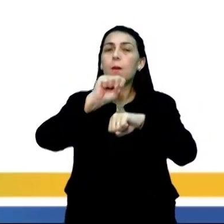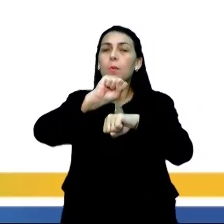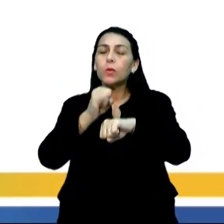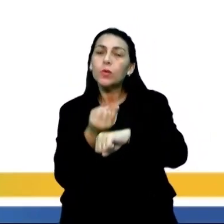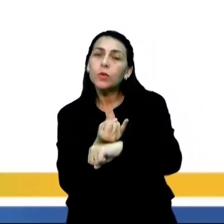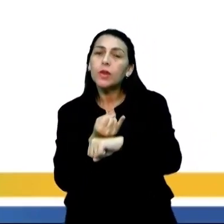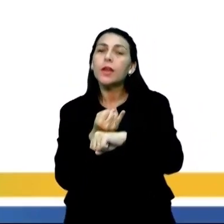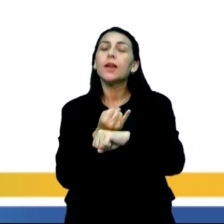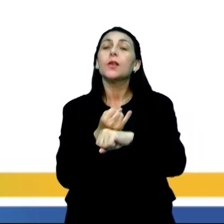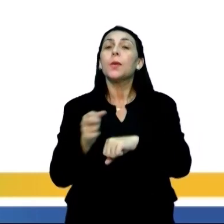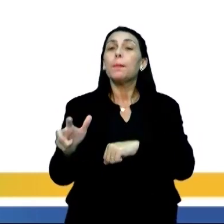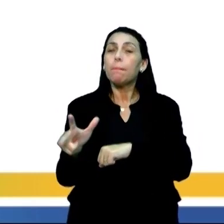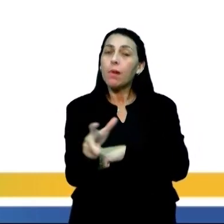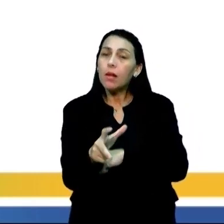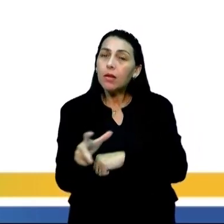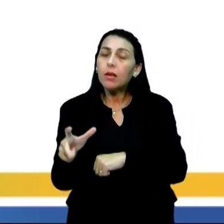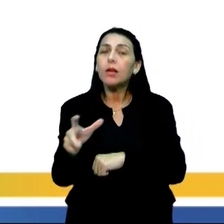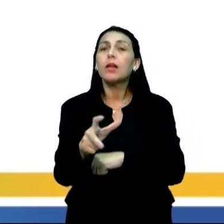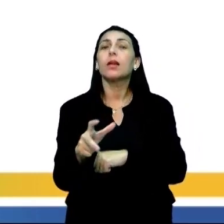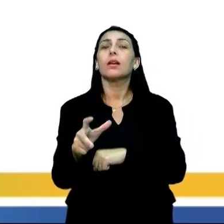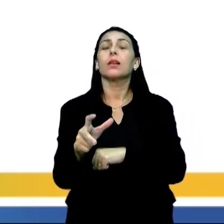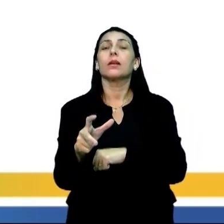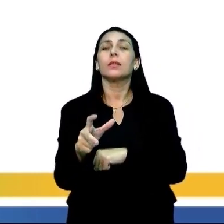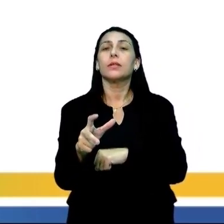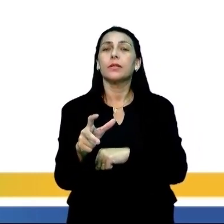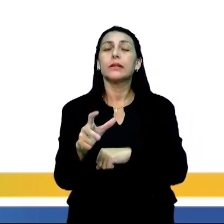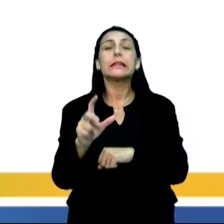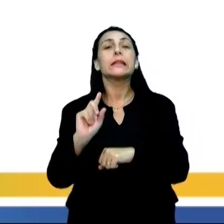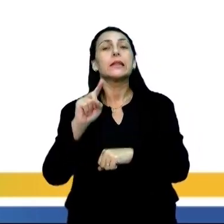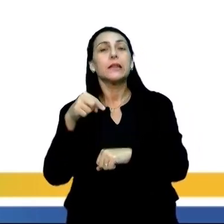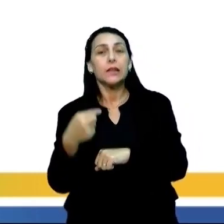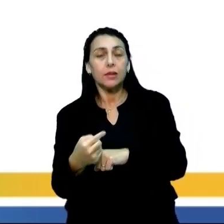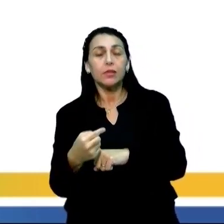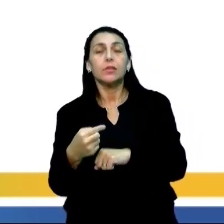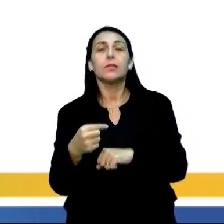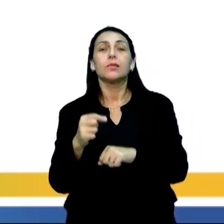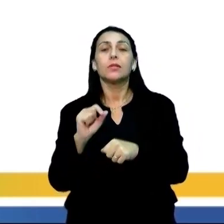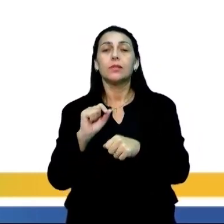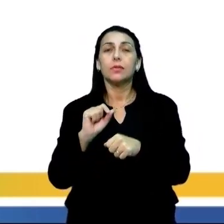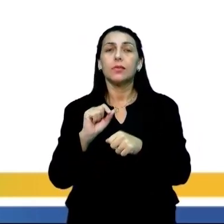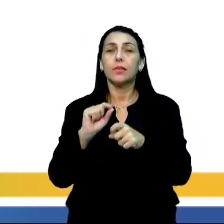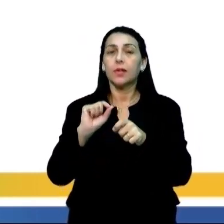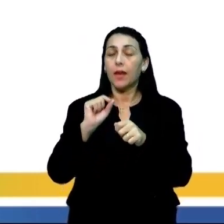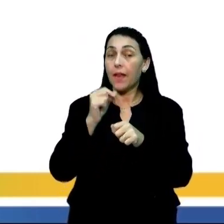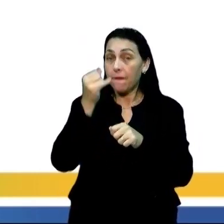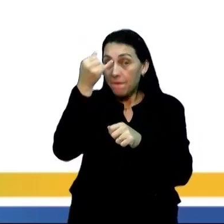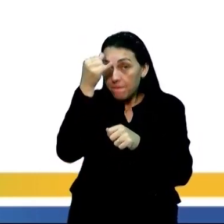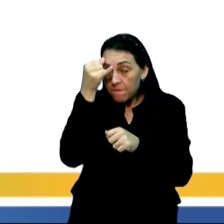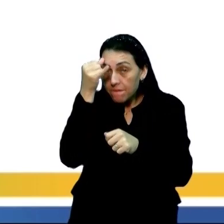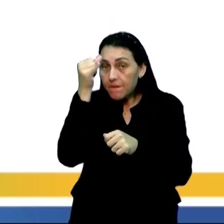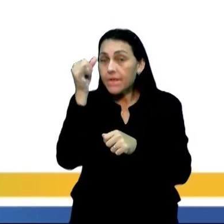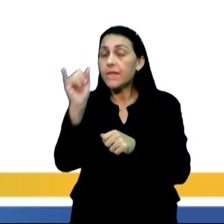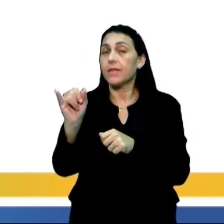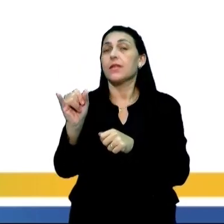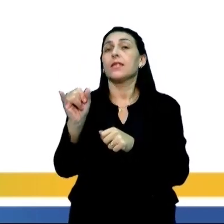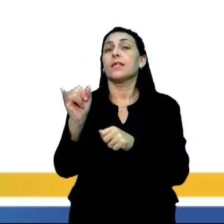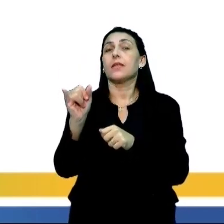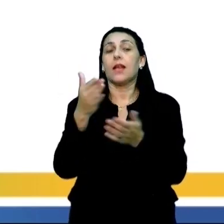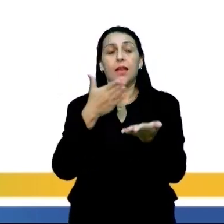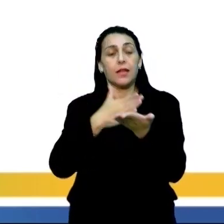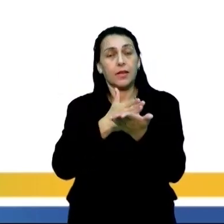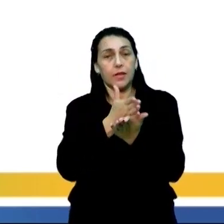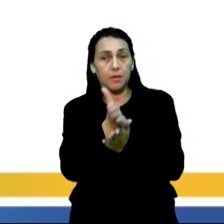predicado. E aí, na hora da escrita da redação, é necessário que eu evite desvios gramaticais.